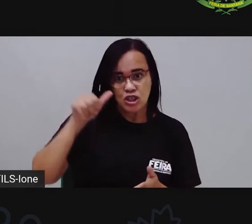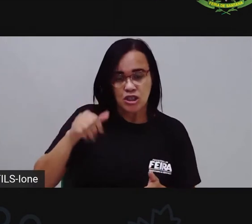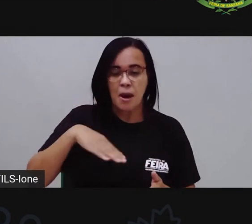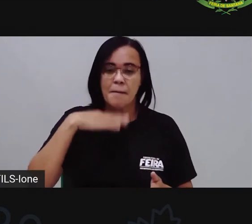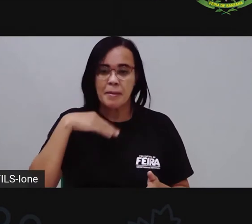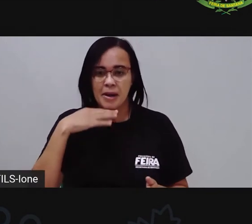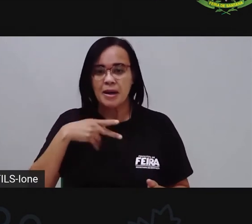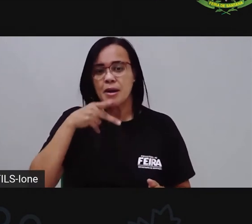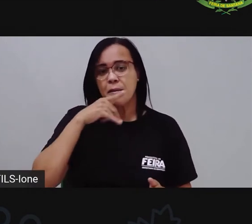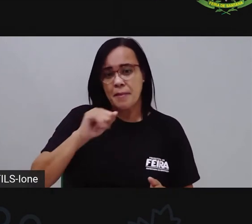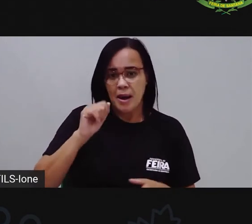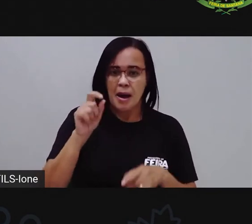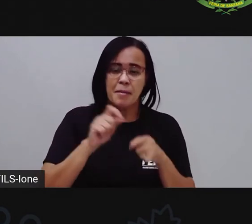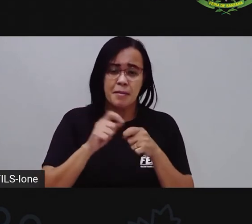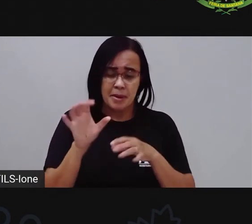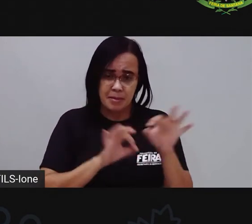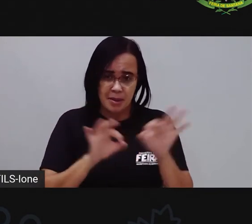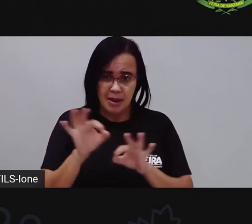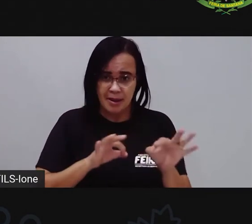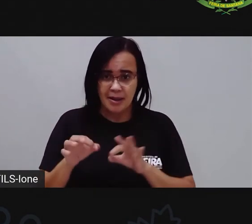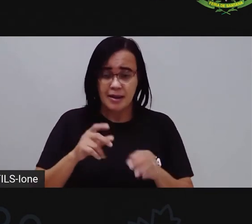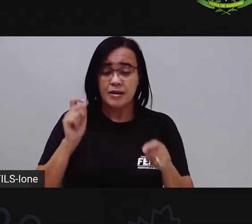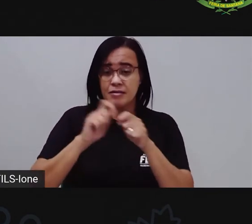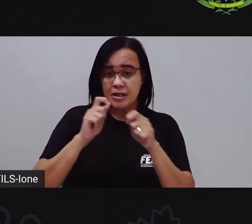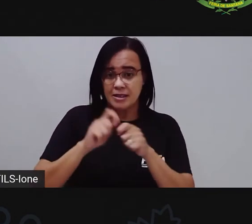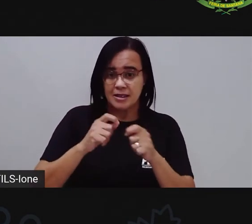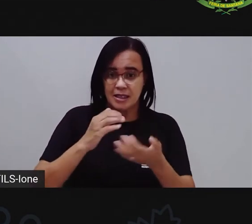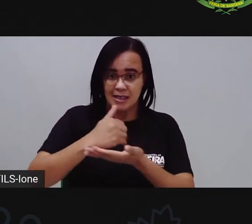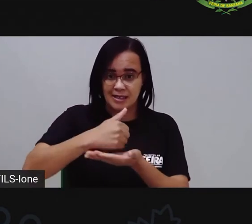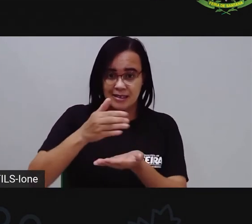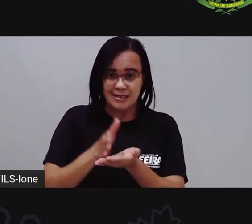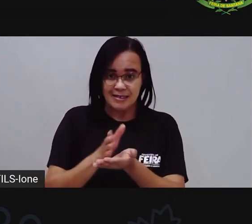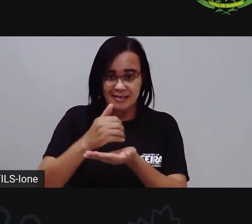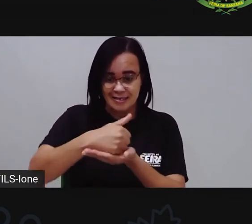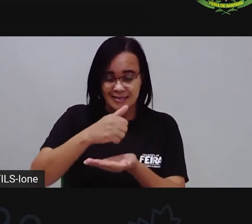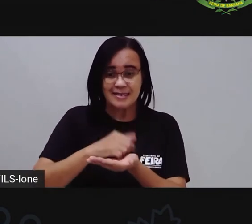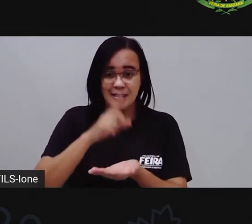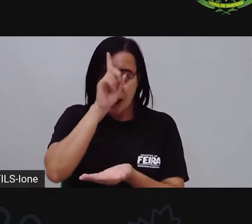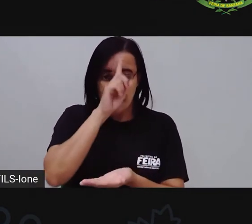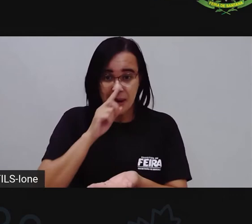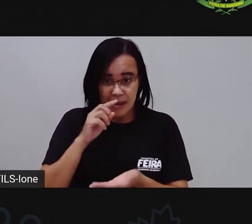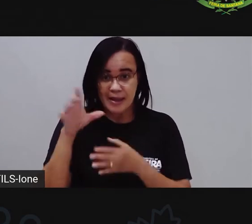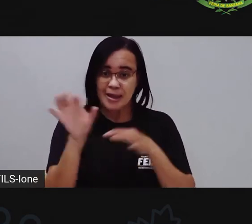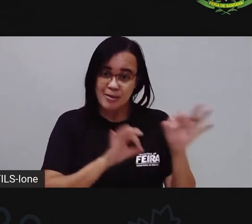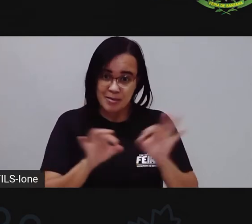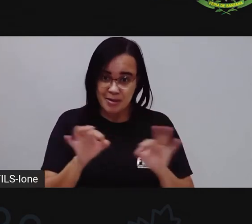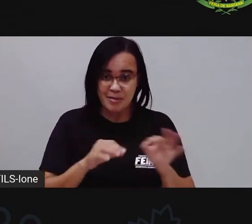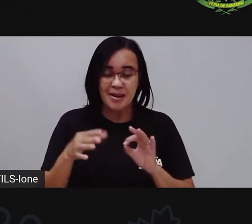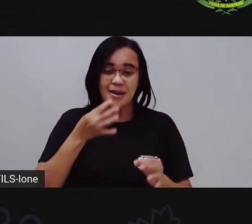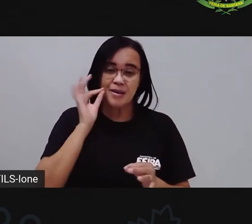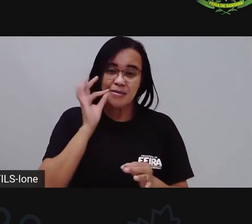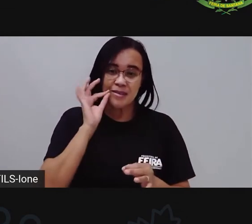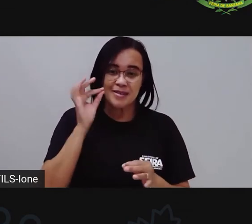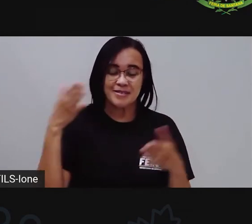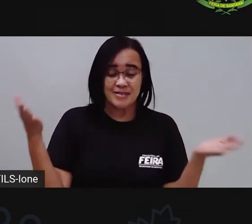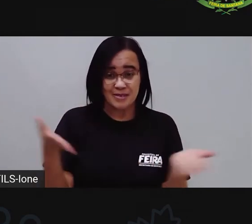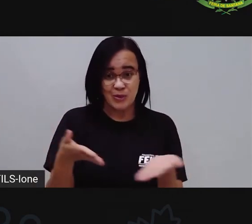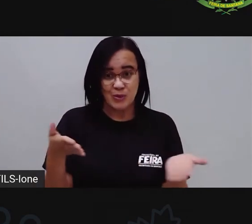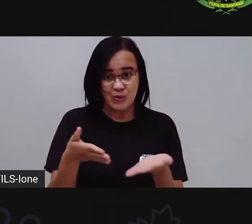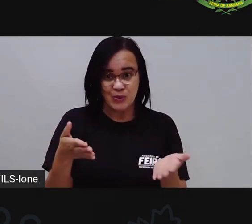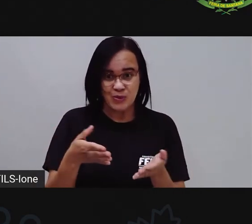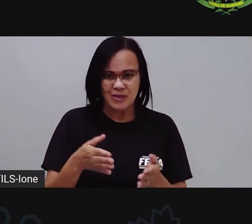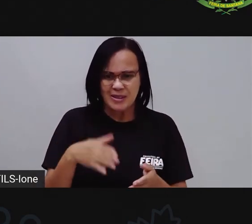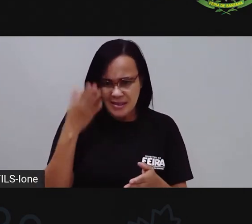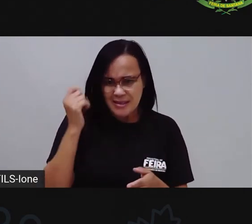papai e vamos preparar aí. Aprender a fazer o cuscuz pra preparar pro nosso café de hoje, hein? Quem tá preparado pra fazer o